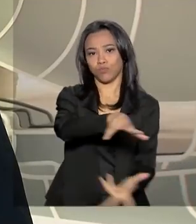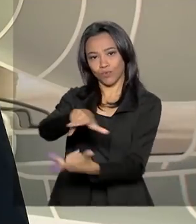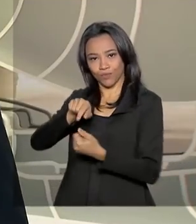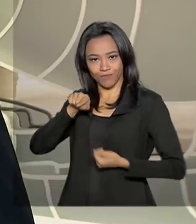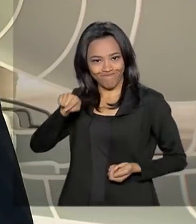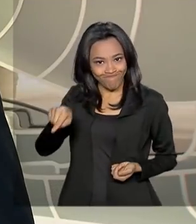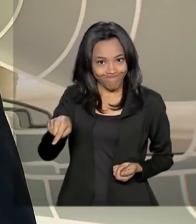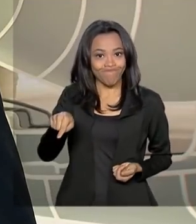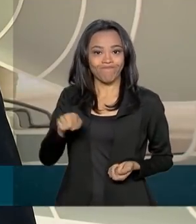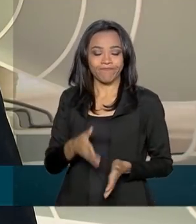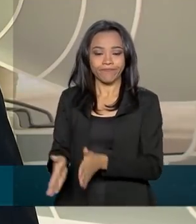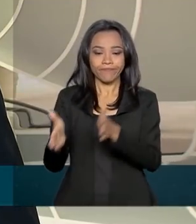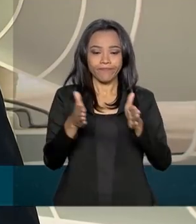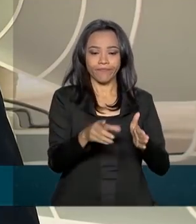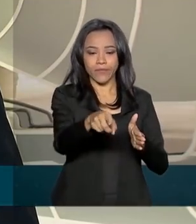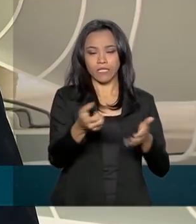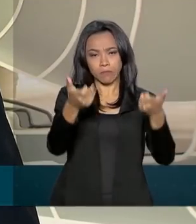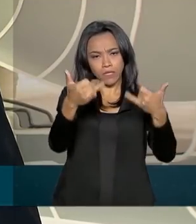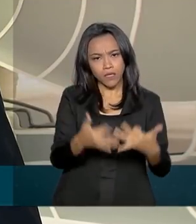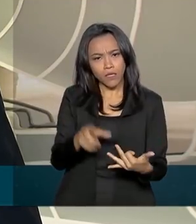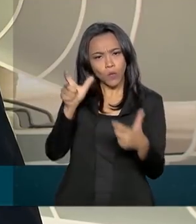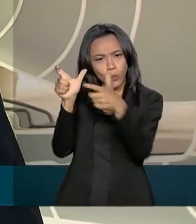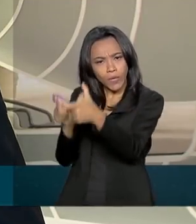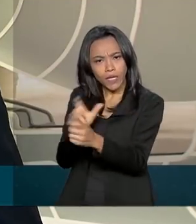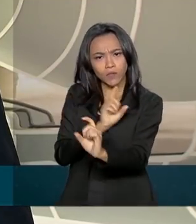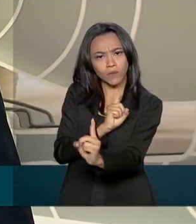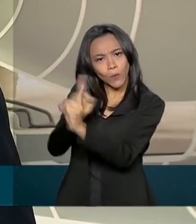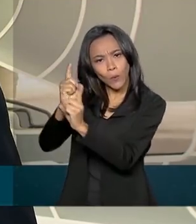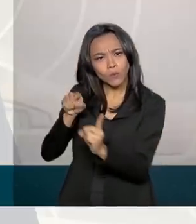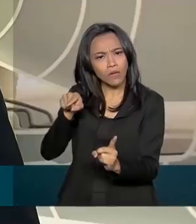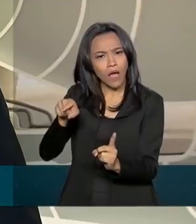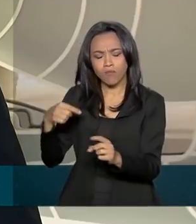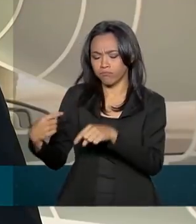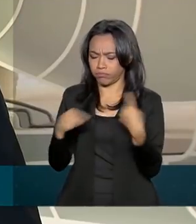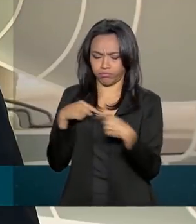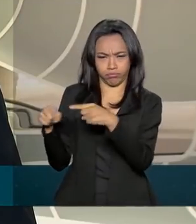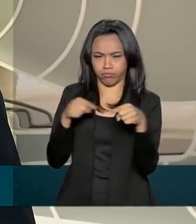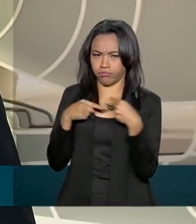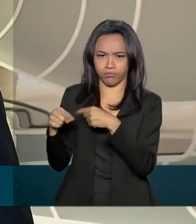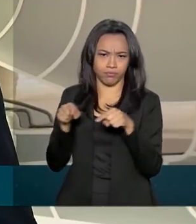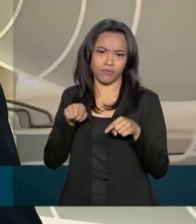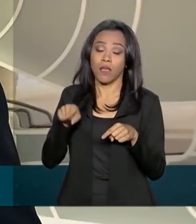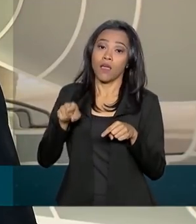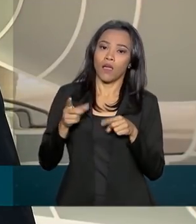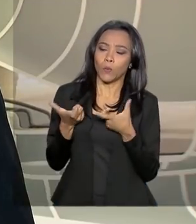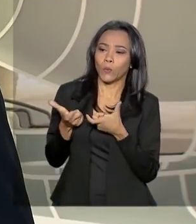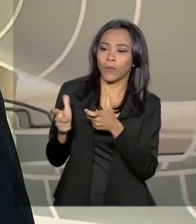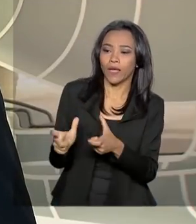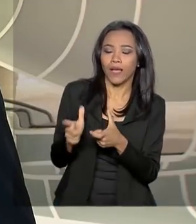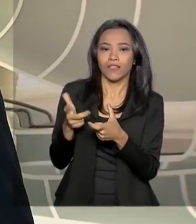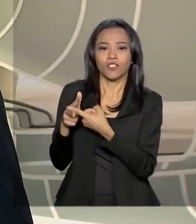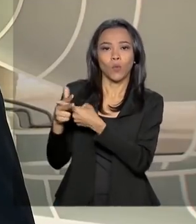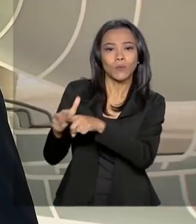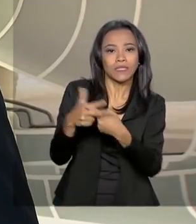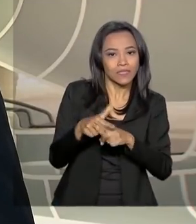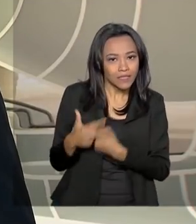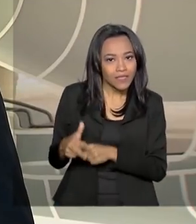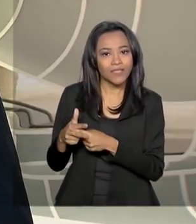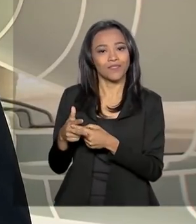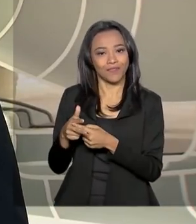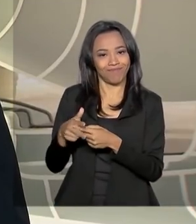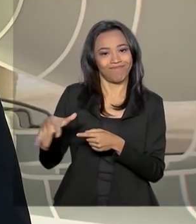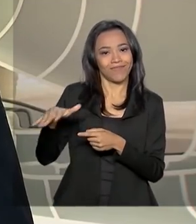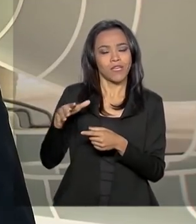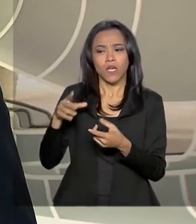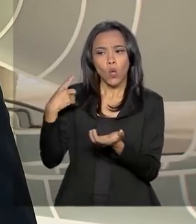É um ponto de encontro das grandes economias e lá muito é discutido. Então, um ambiente de consertação, da tentativa de